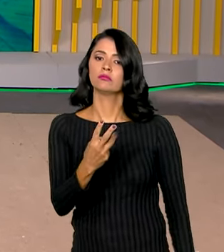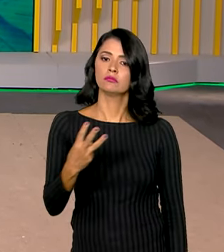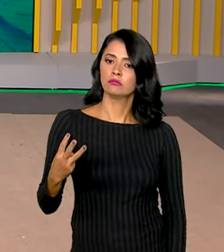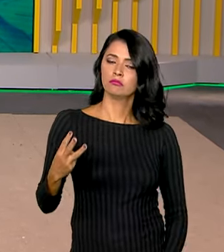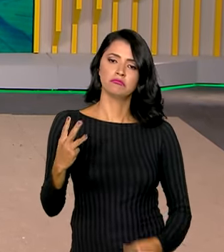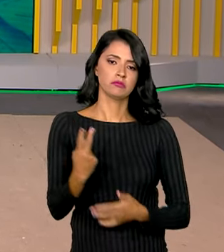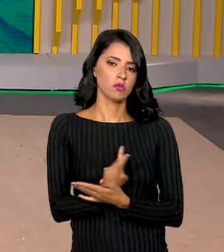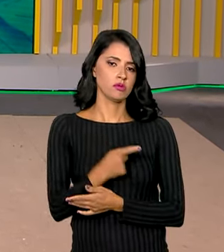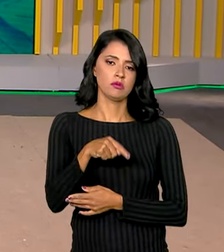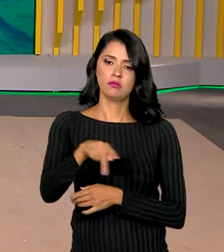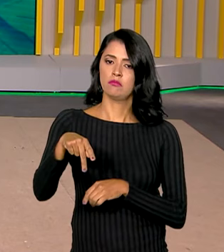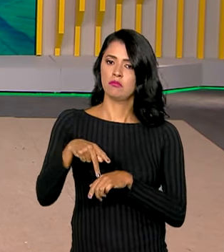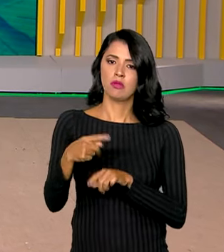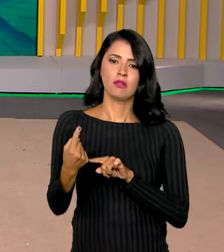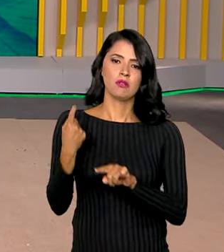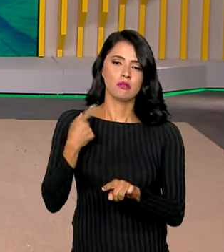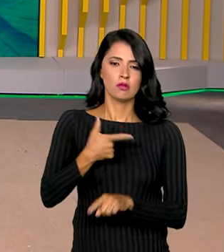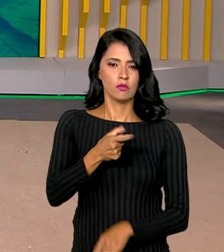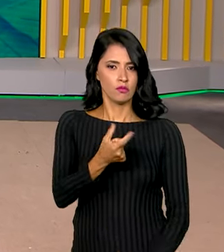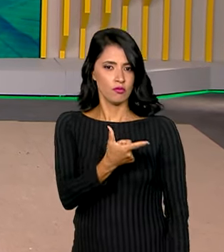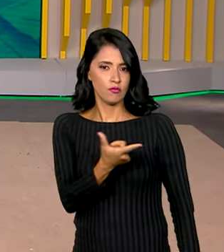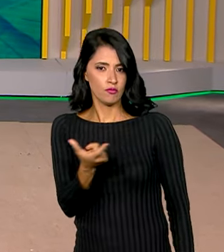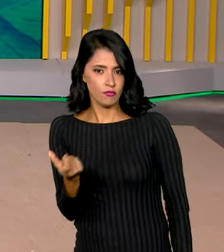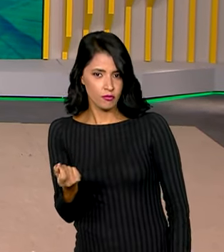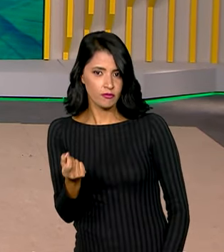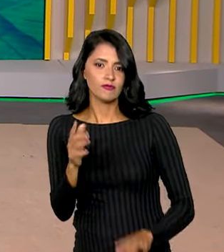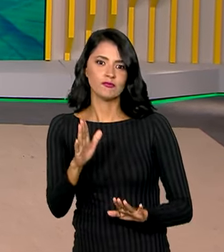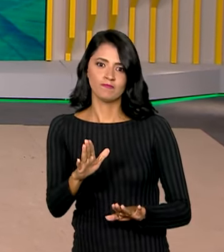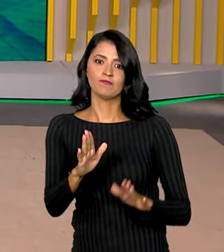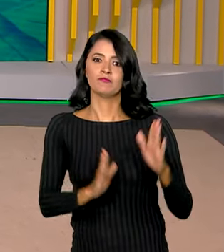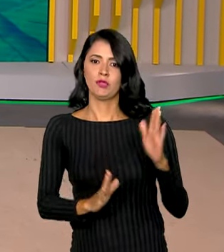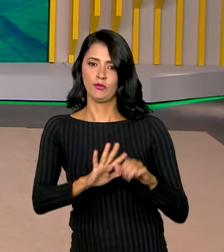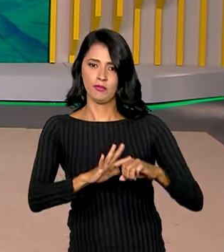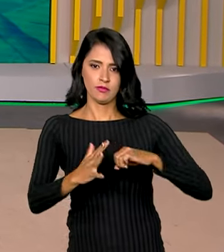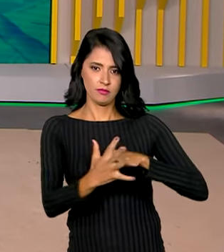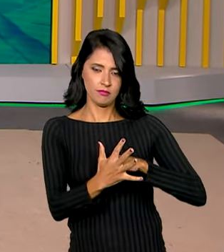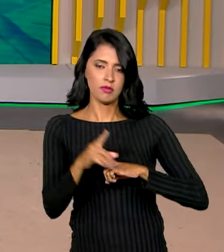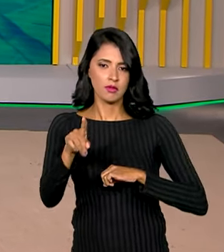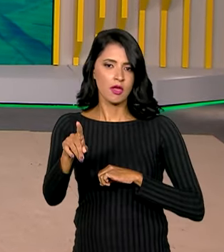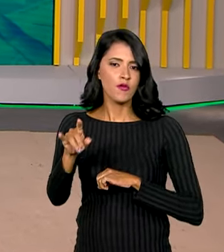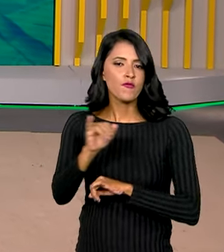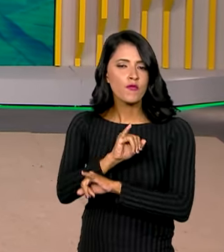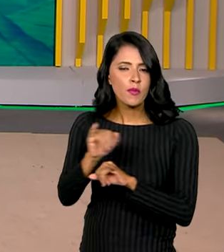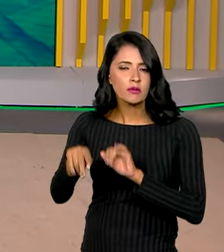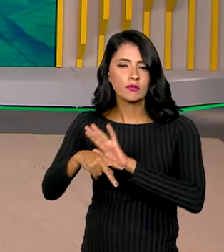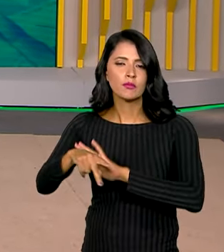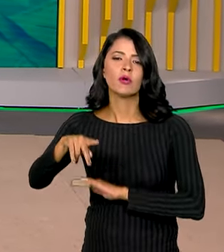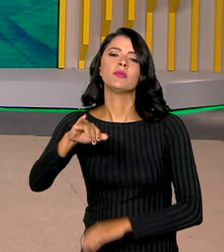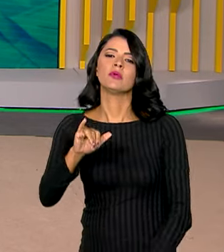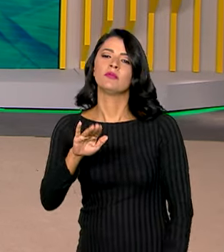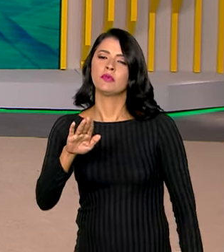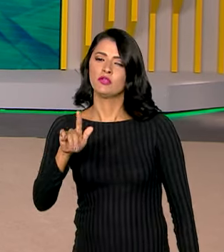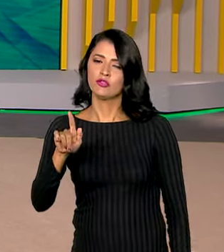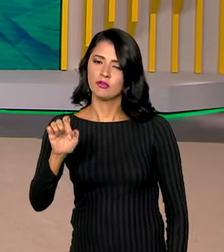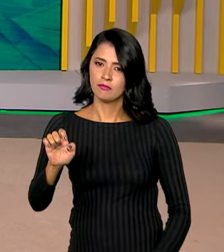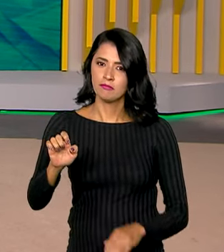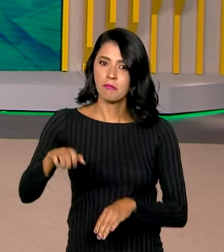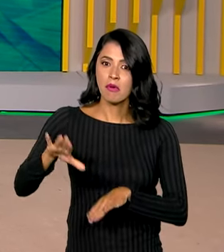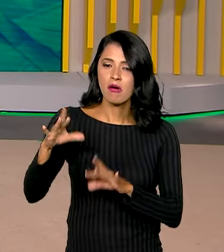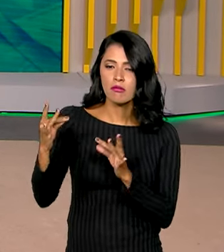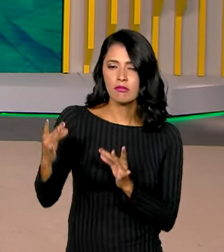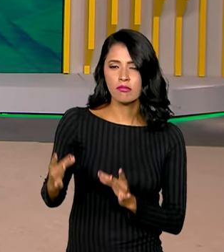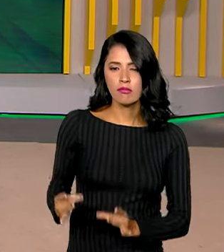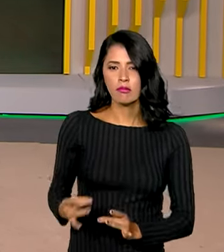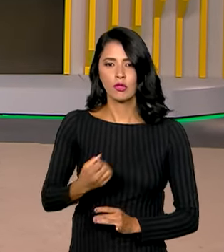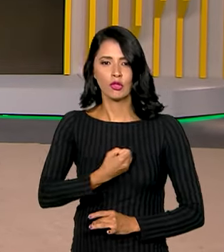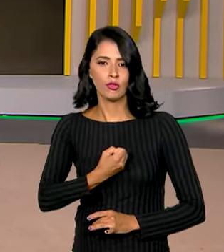não ocorria no país desde 2020, ainda na pandemia. O dado é do IBGE e quem tem mais detalhes sobre todos